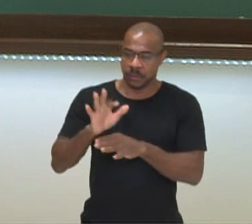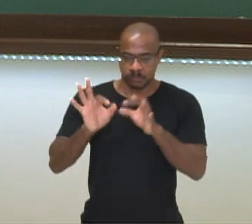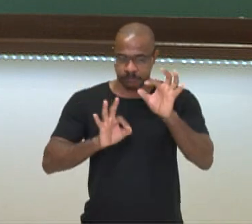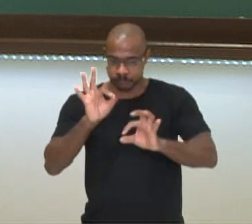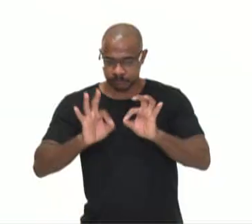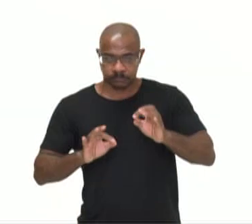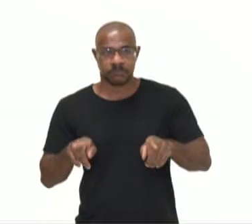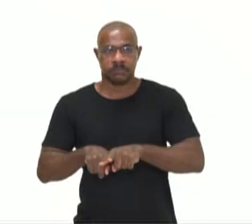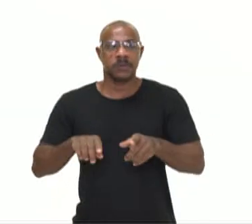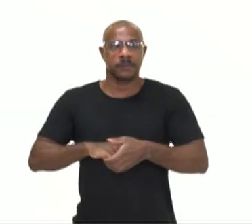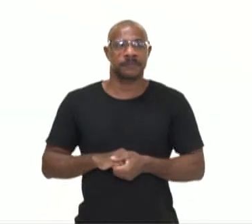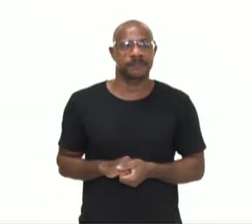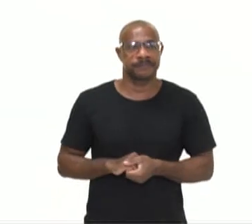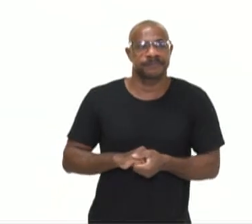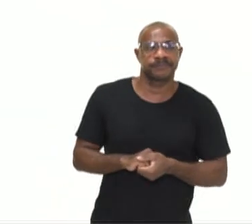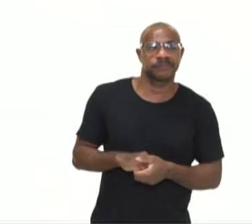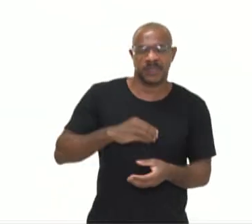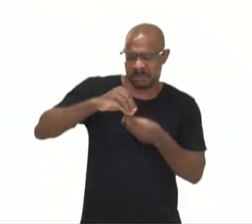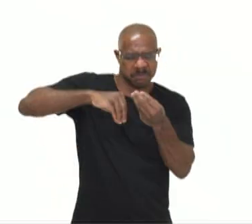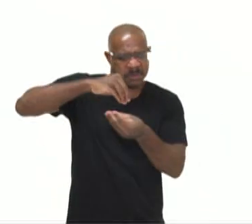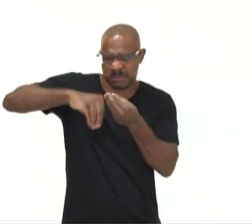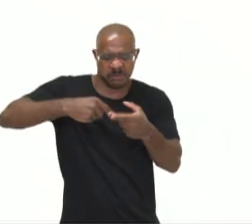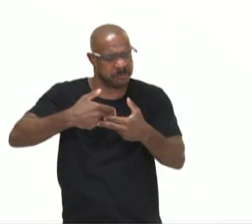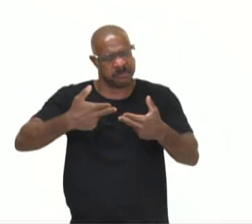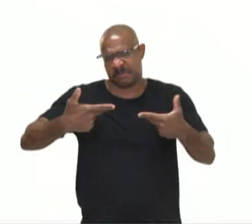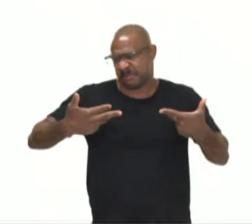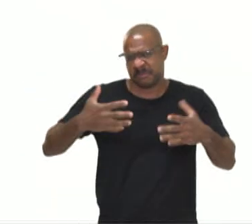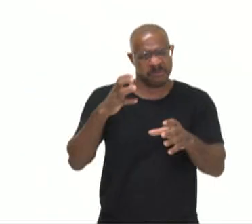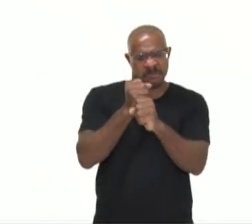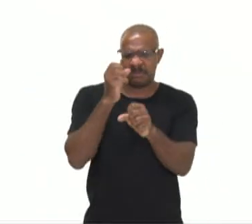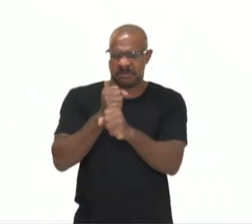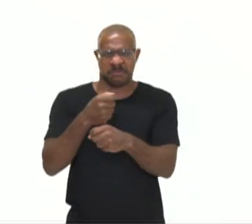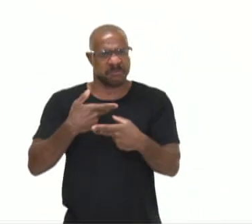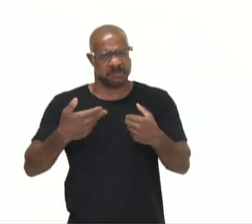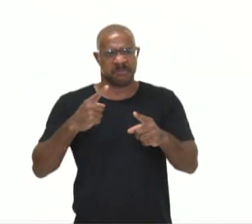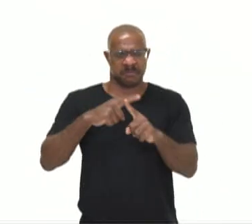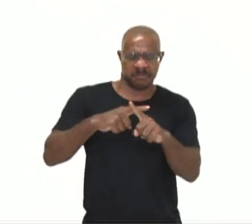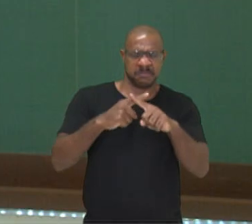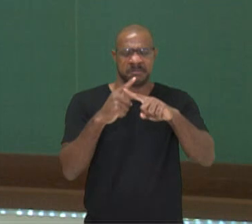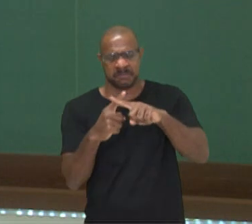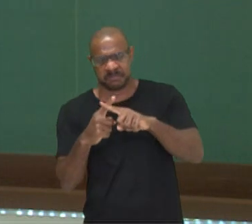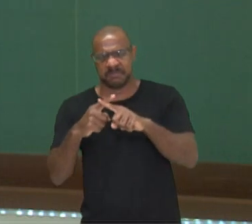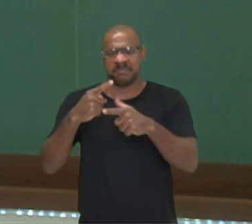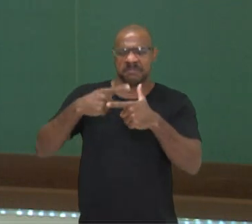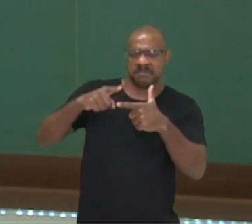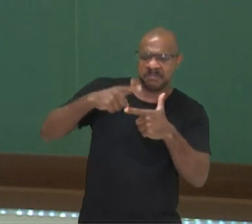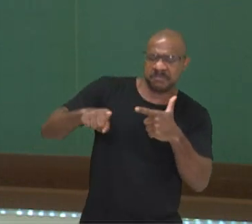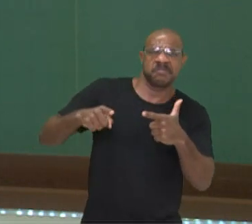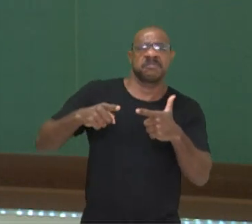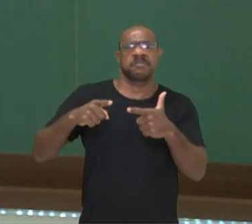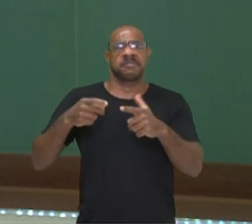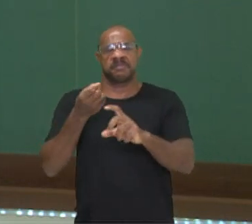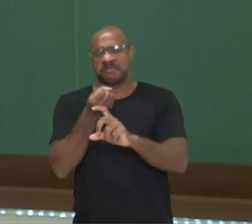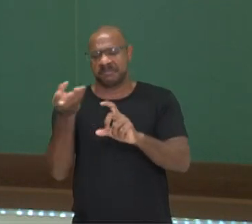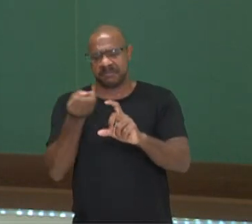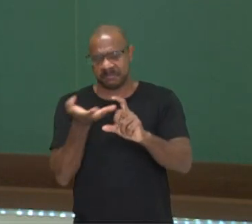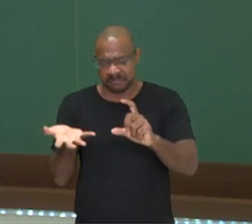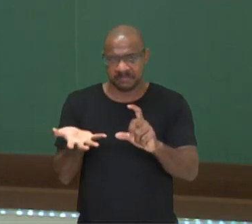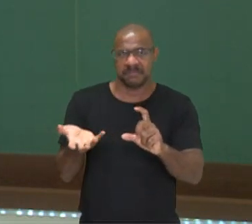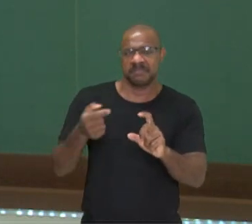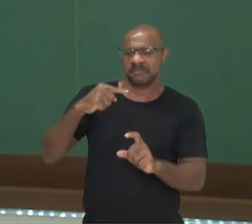lá, então expressões numéricas mistura várias operações matemáticas. Tem várias, não tem? Adição, divisão,